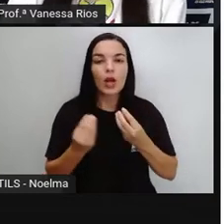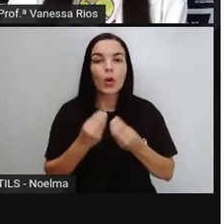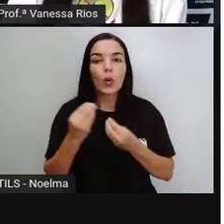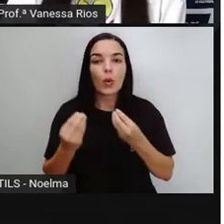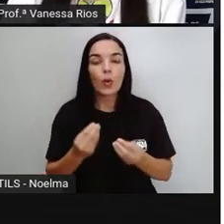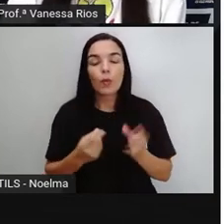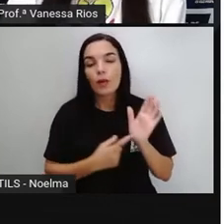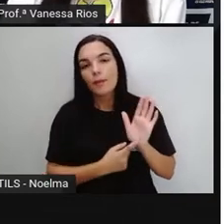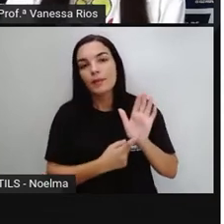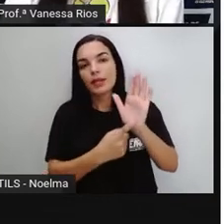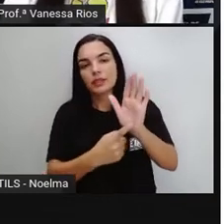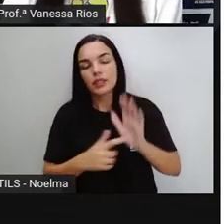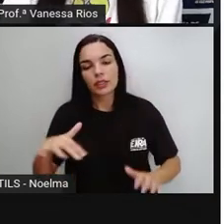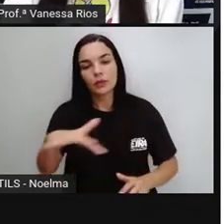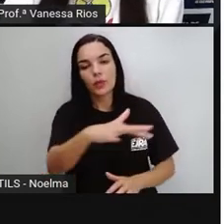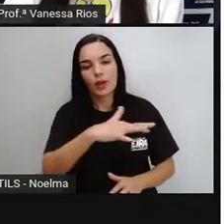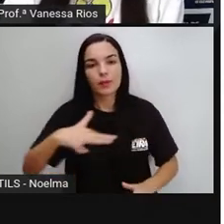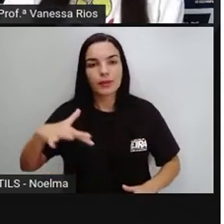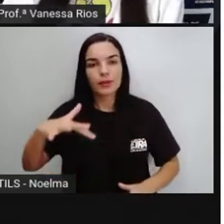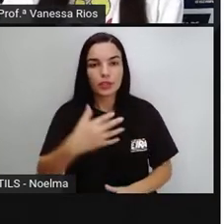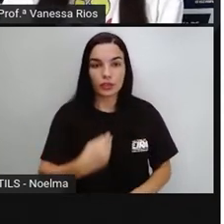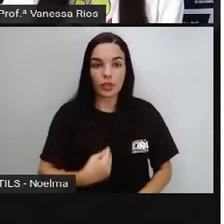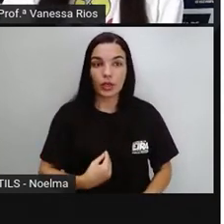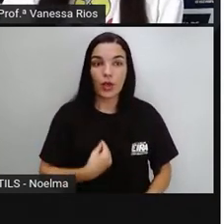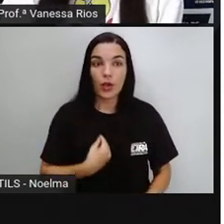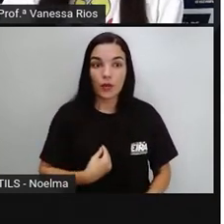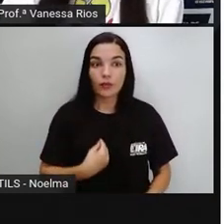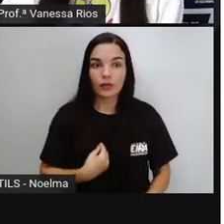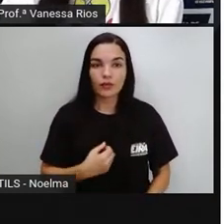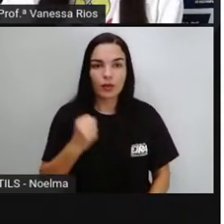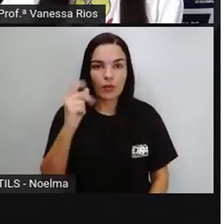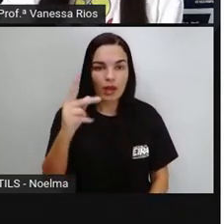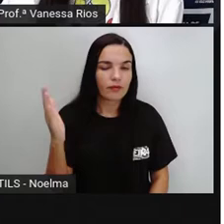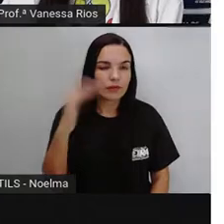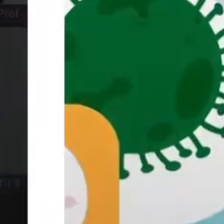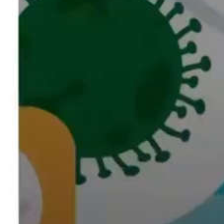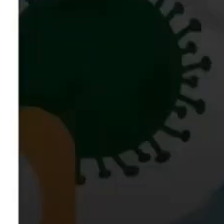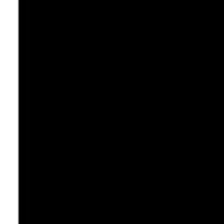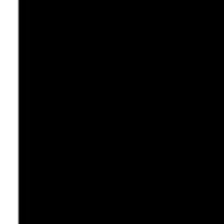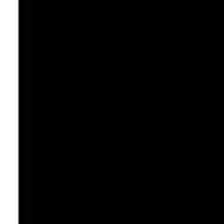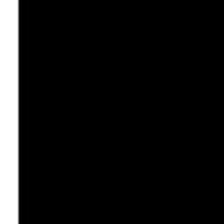apresentam aí no ambiente em que a gente está inserindo. Então vamos lá.